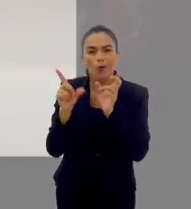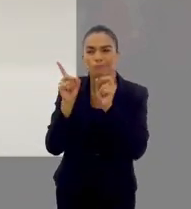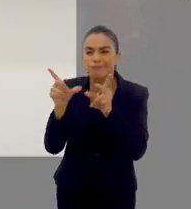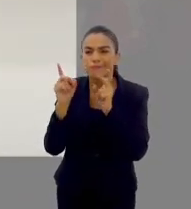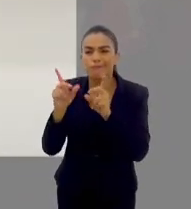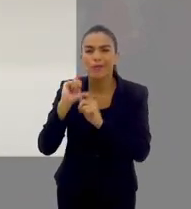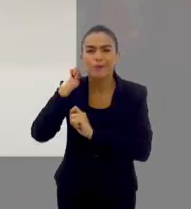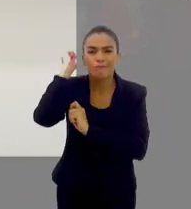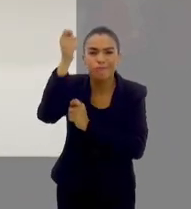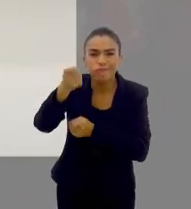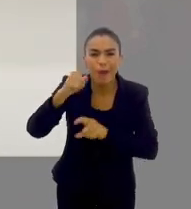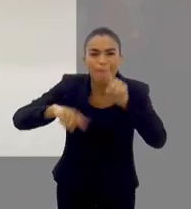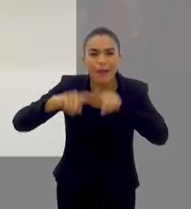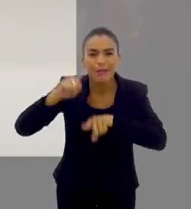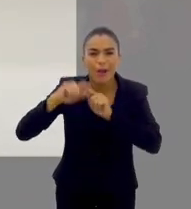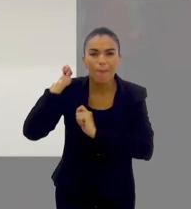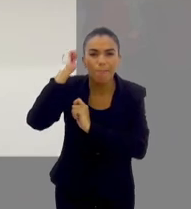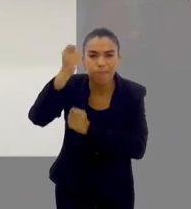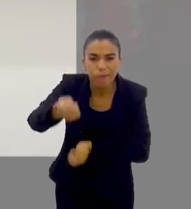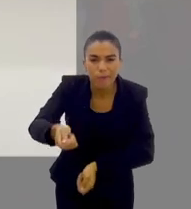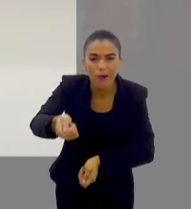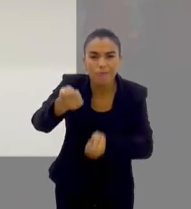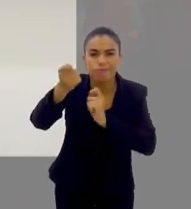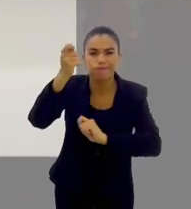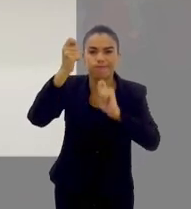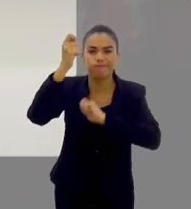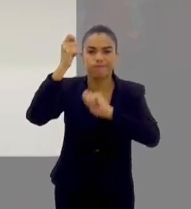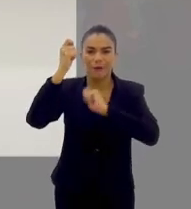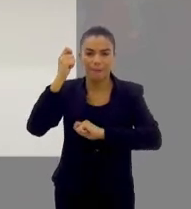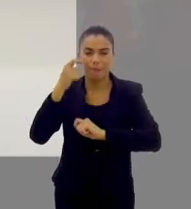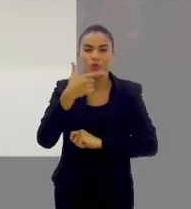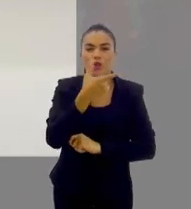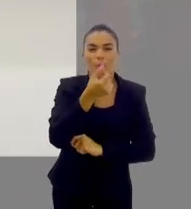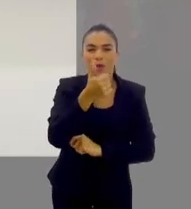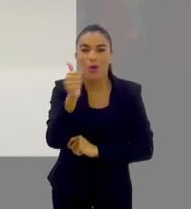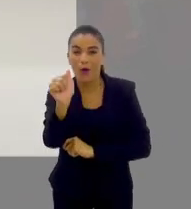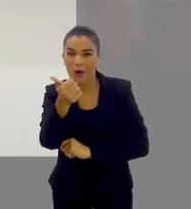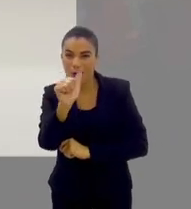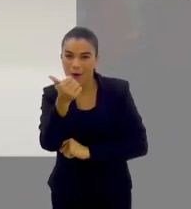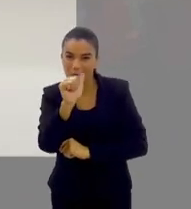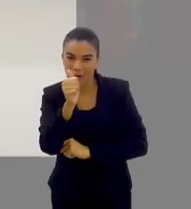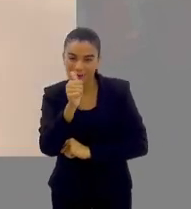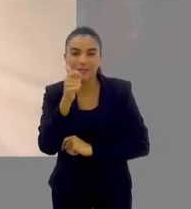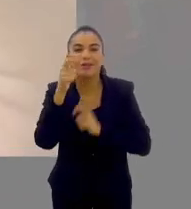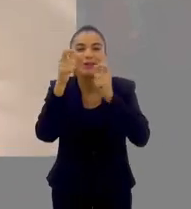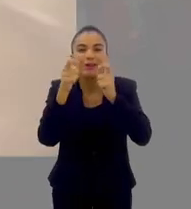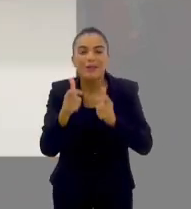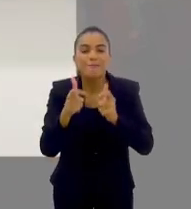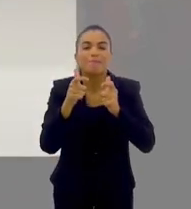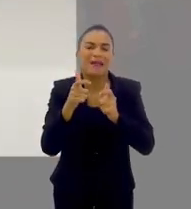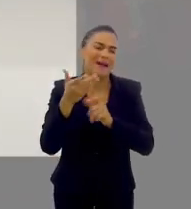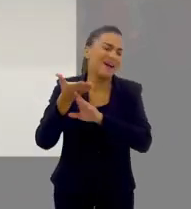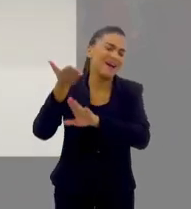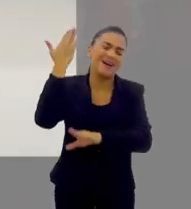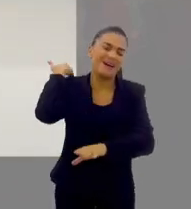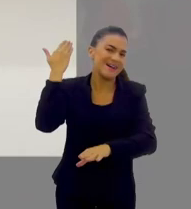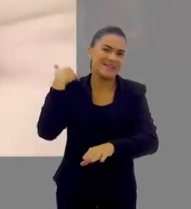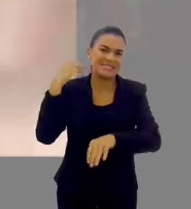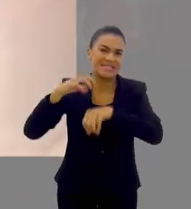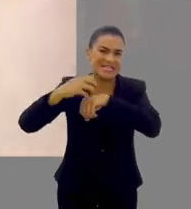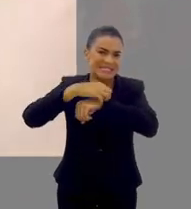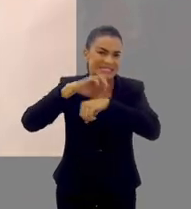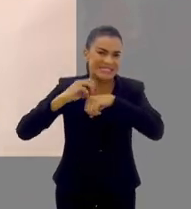comprar, porque a gente inaugurou em campus, em 2011, um ambulatório de viajantes, muito antes de chegar a zika,